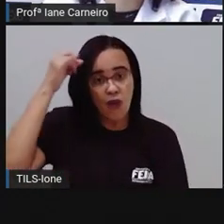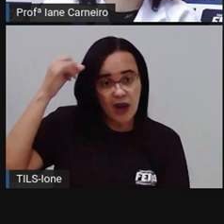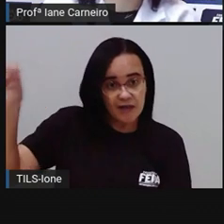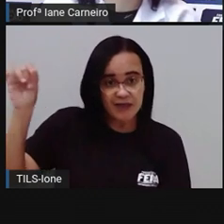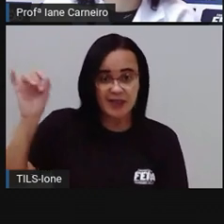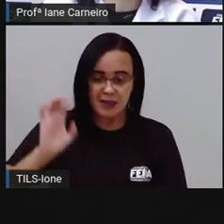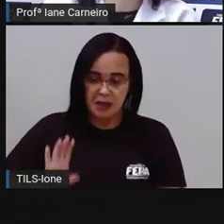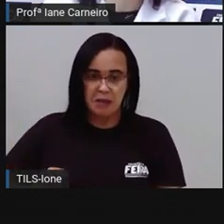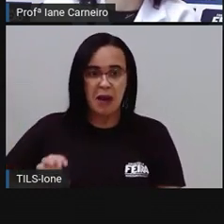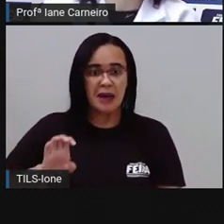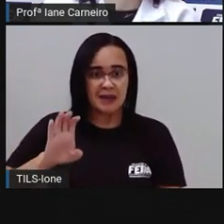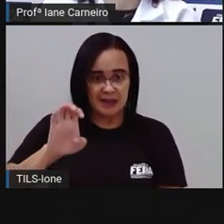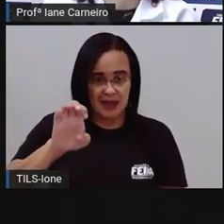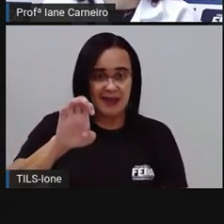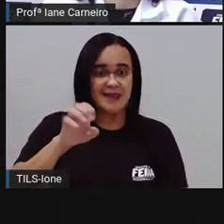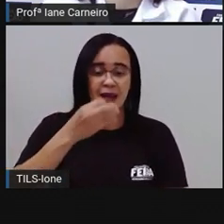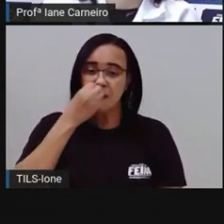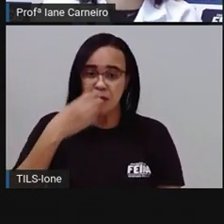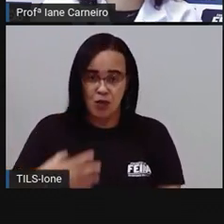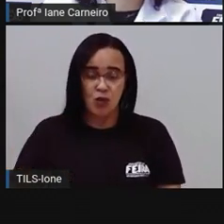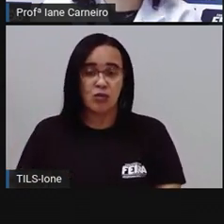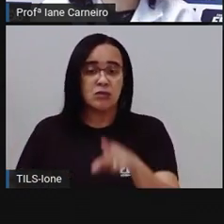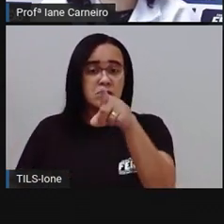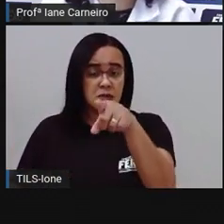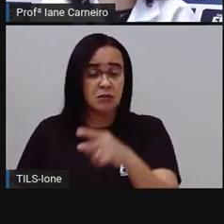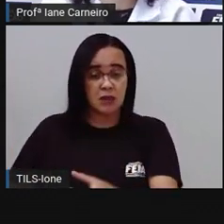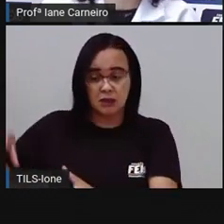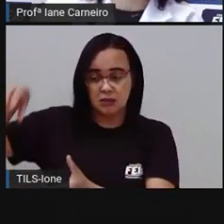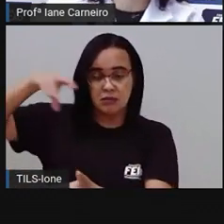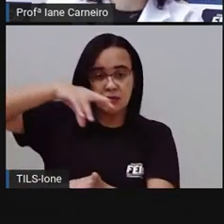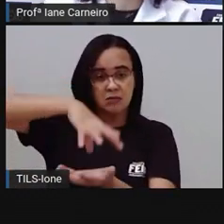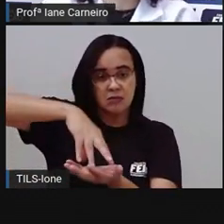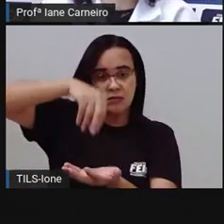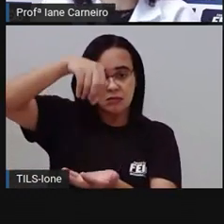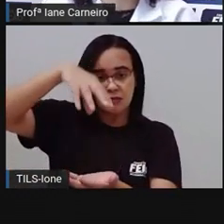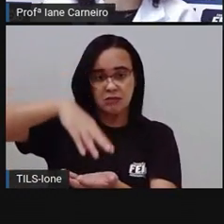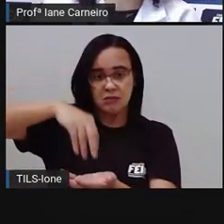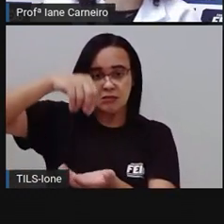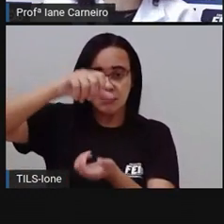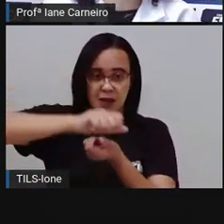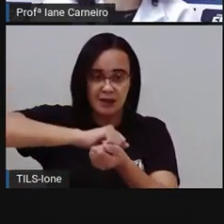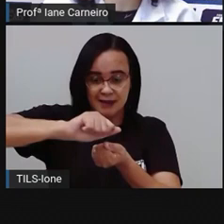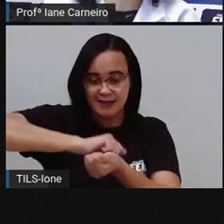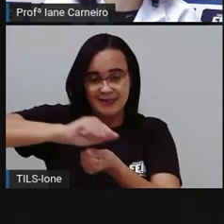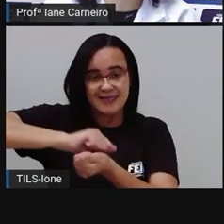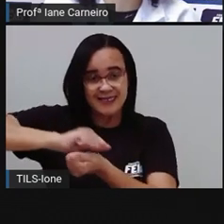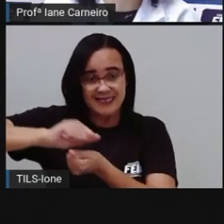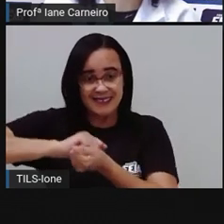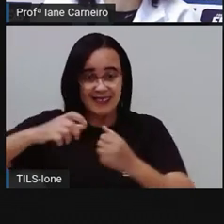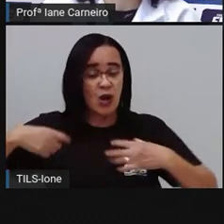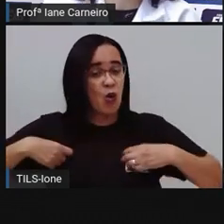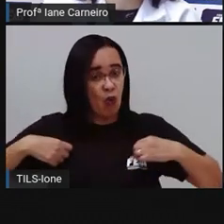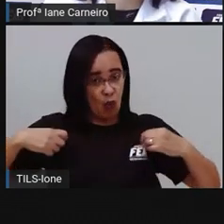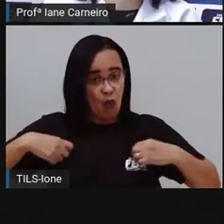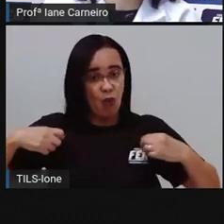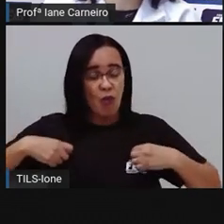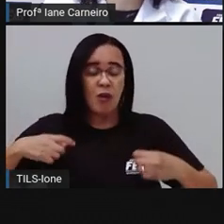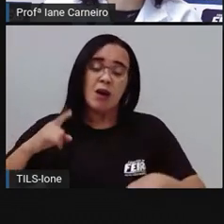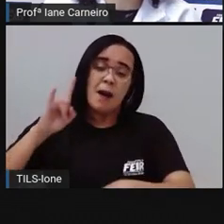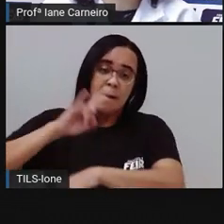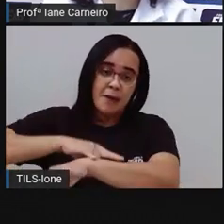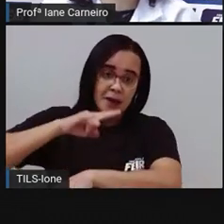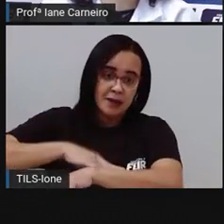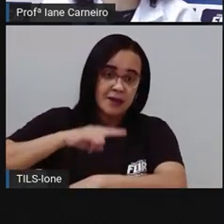roupa, Lavar pano de chão, lavar banheiro, lavar, né? Diversas coisas a gente pode lavar